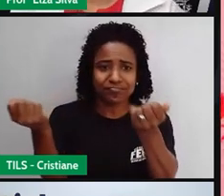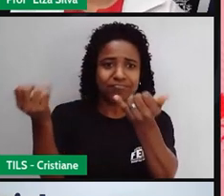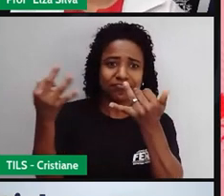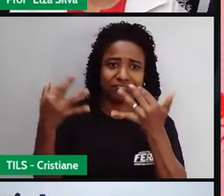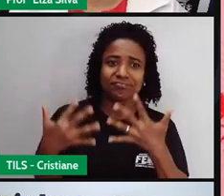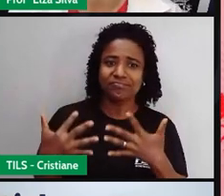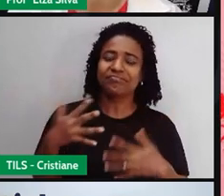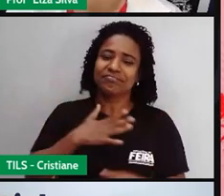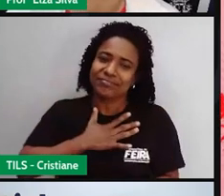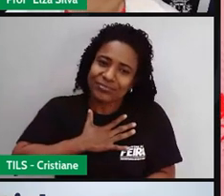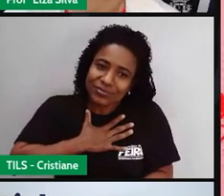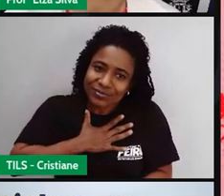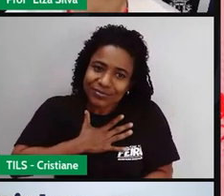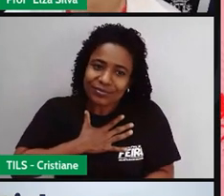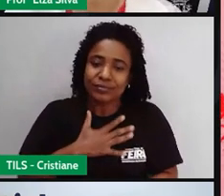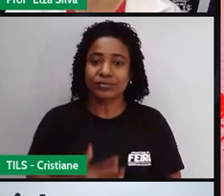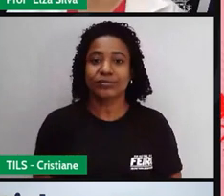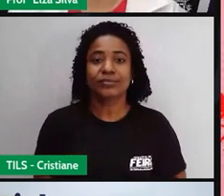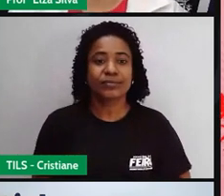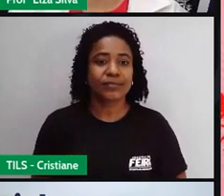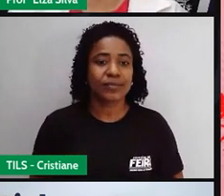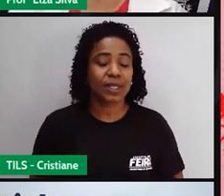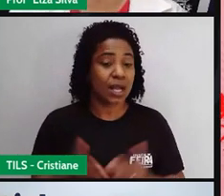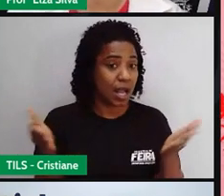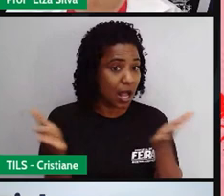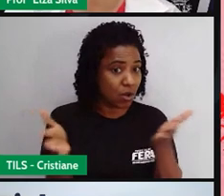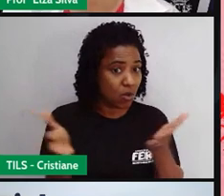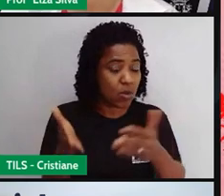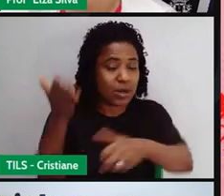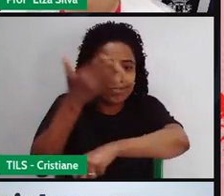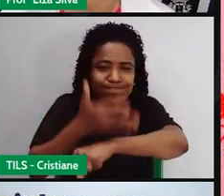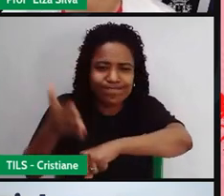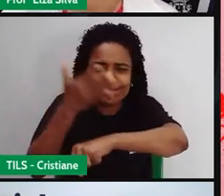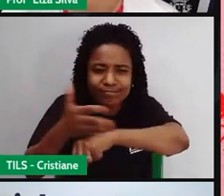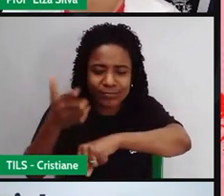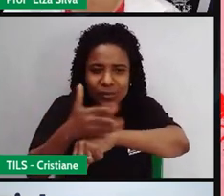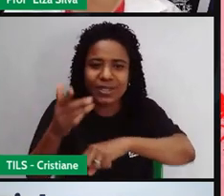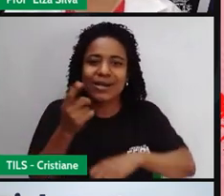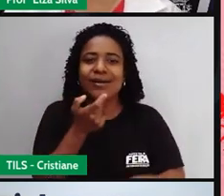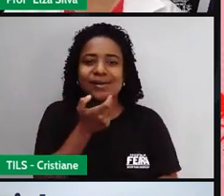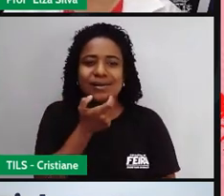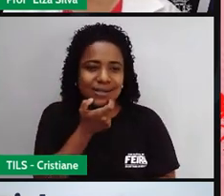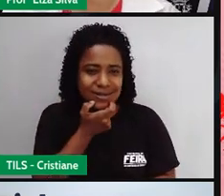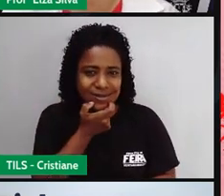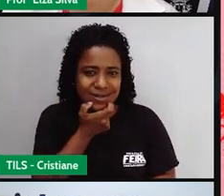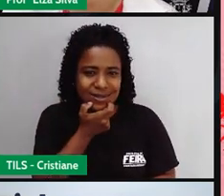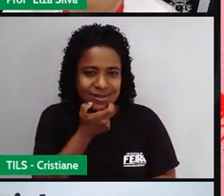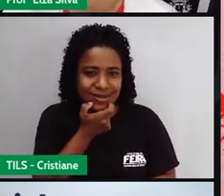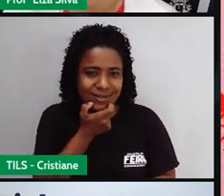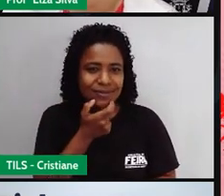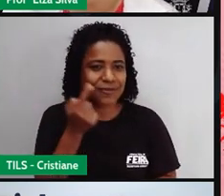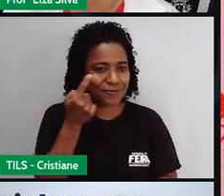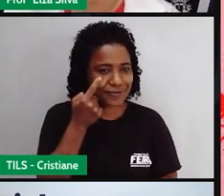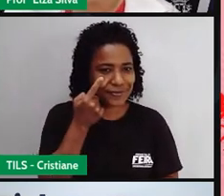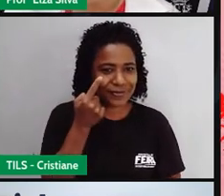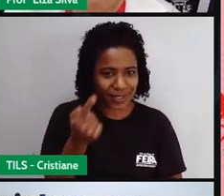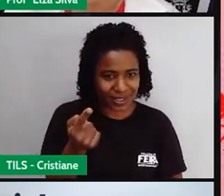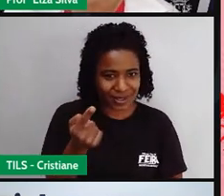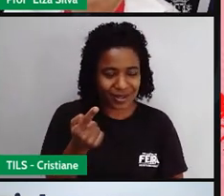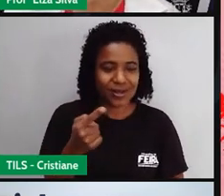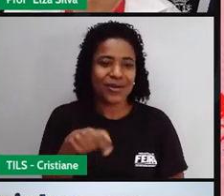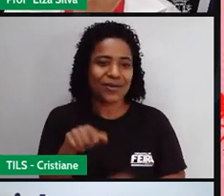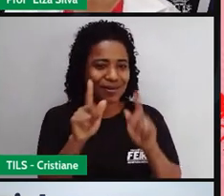E agora, nós vamos praticar um pouco mais o nosso inglês com as Romantic Synthesis. Ok?